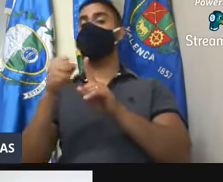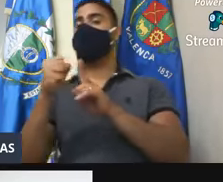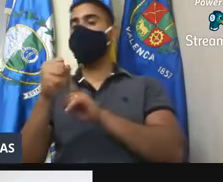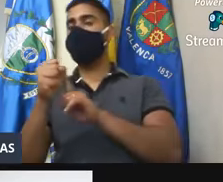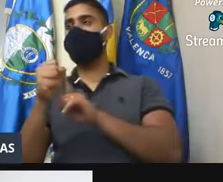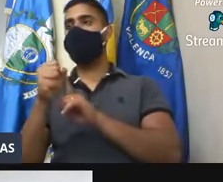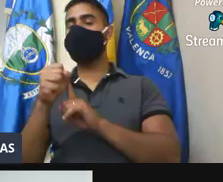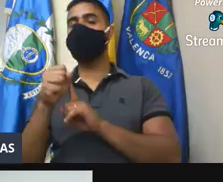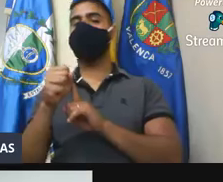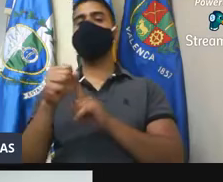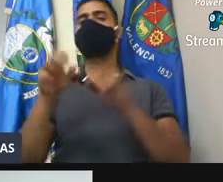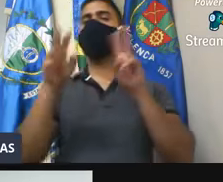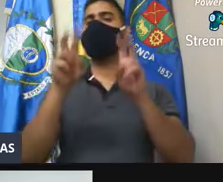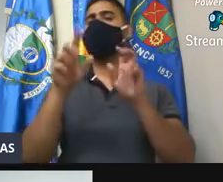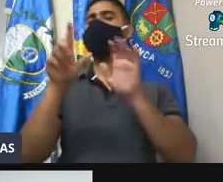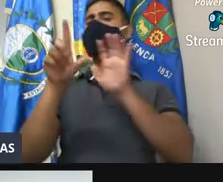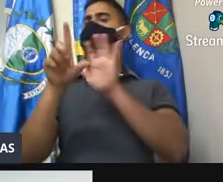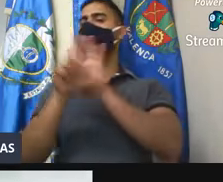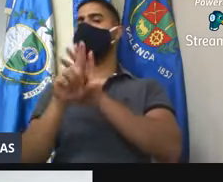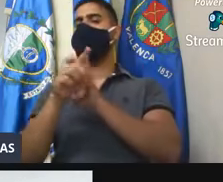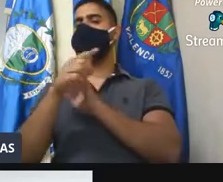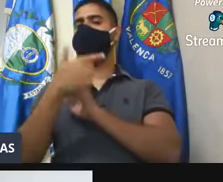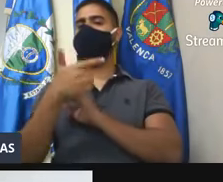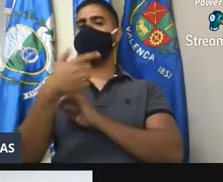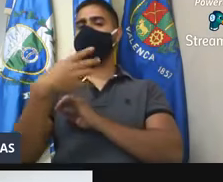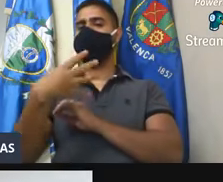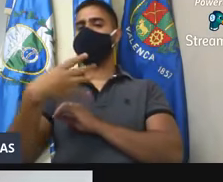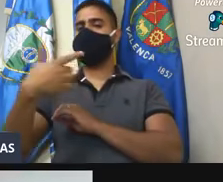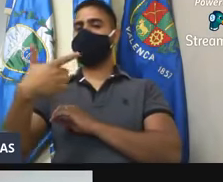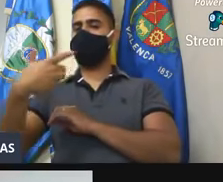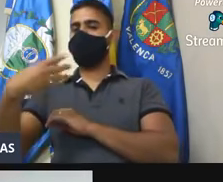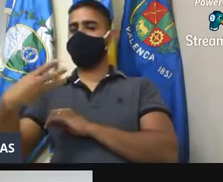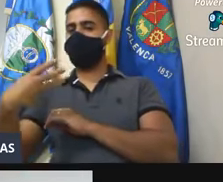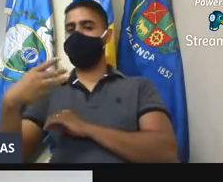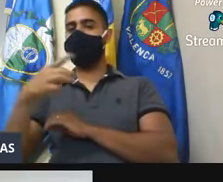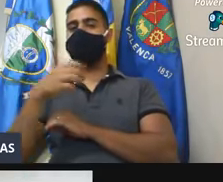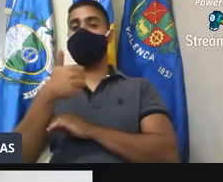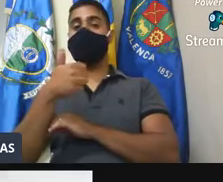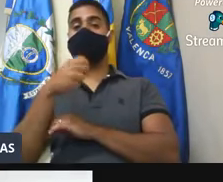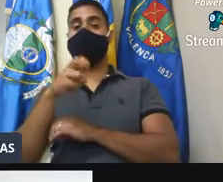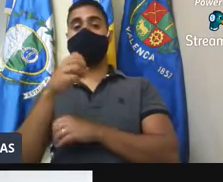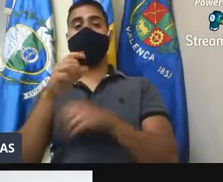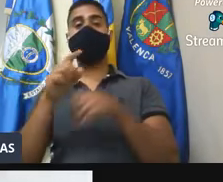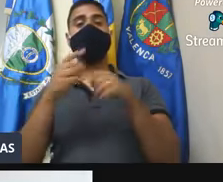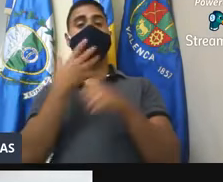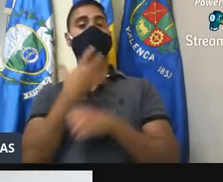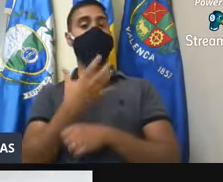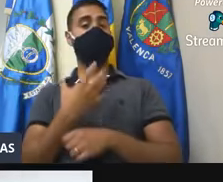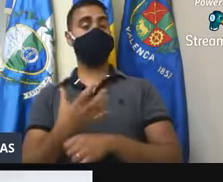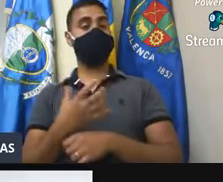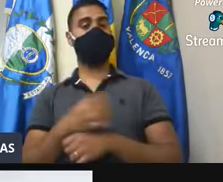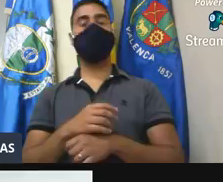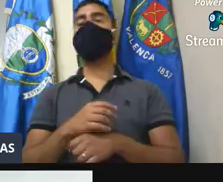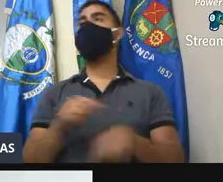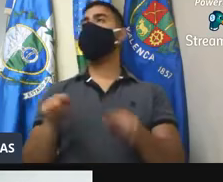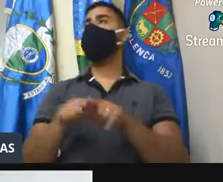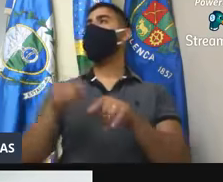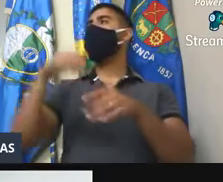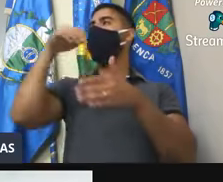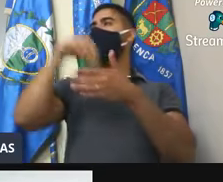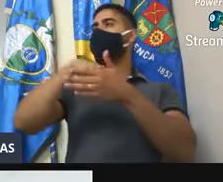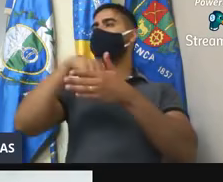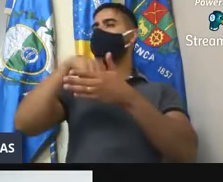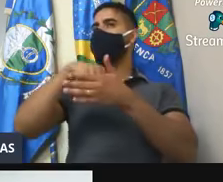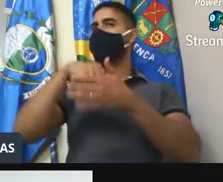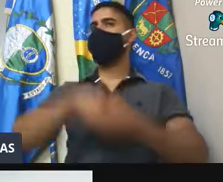Nos termos da lei 2.423 de 15 de dezembro de 2008, da outra providência, votação nominal, maioria